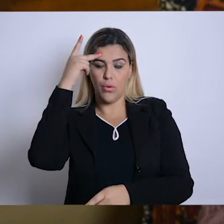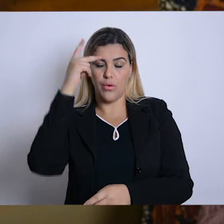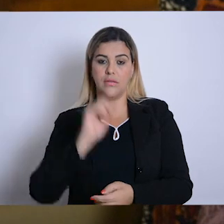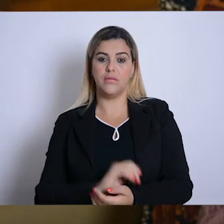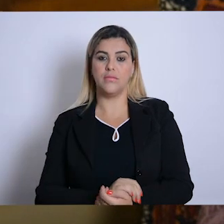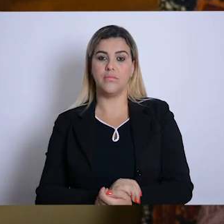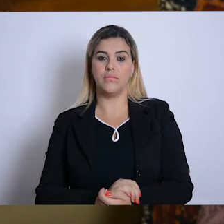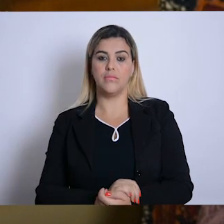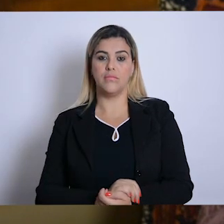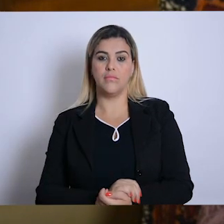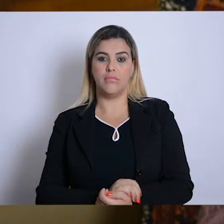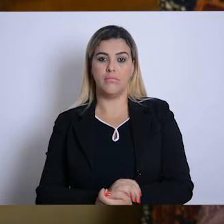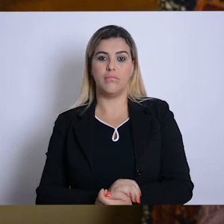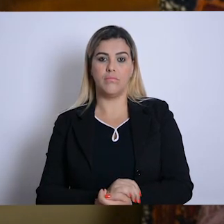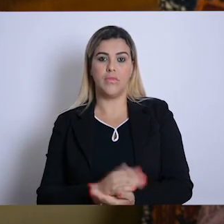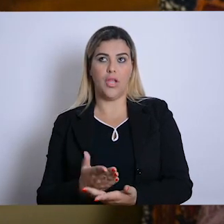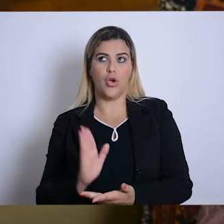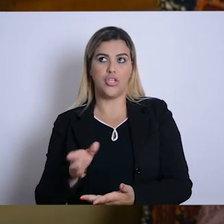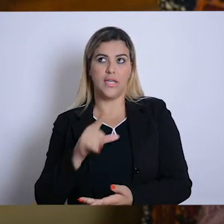Faz 100 anos agora.